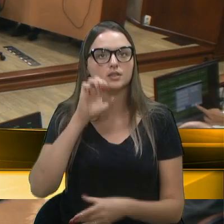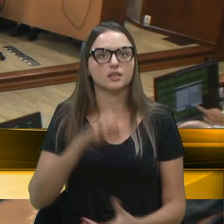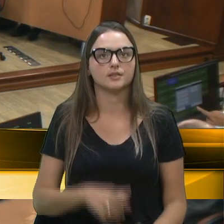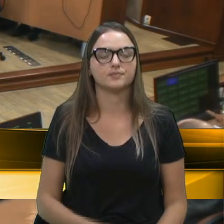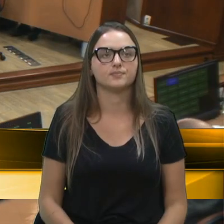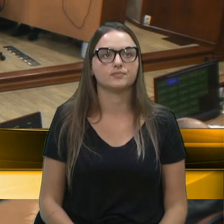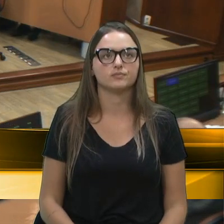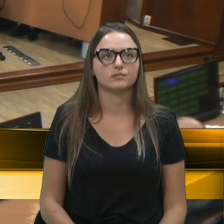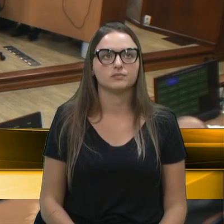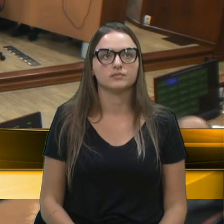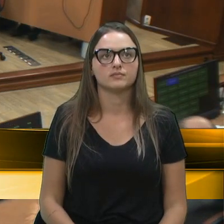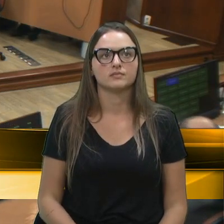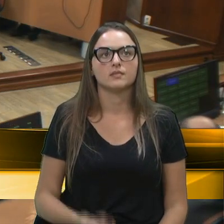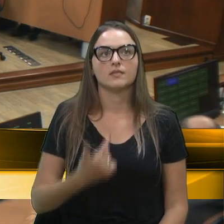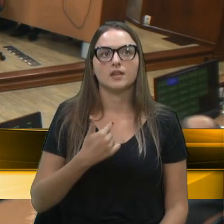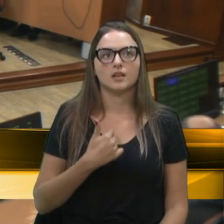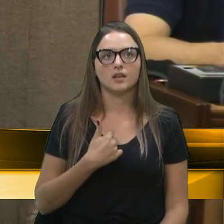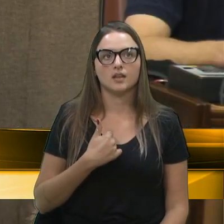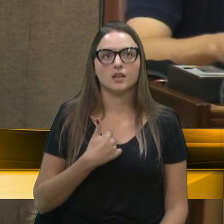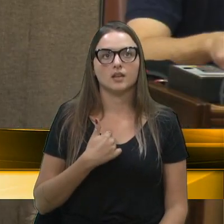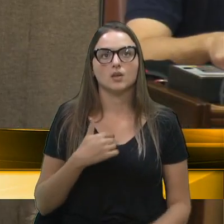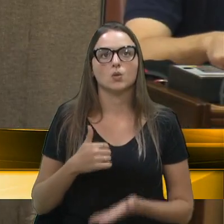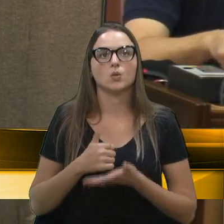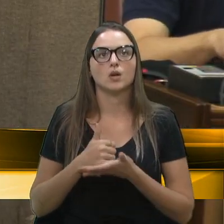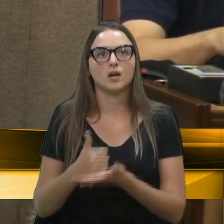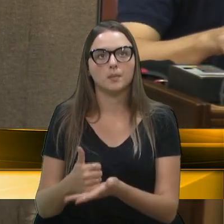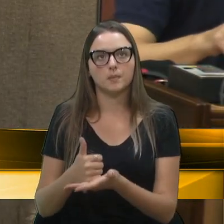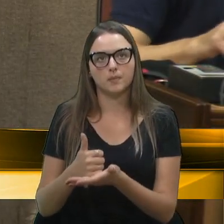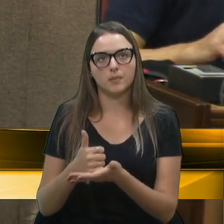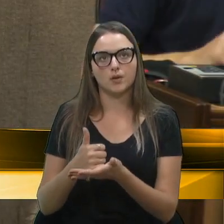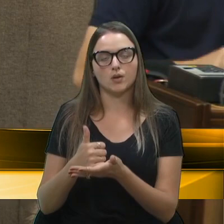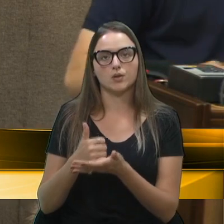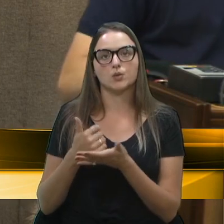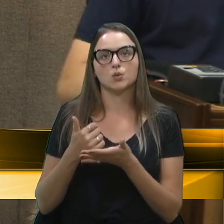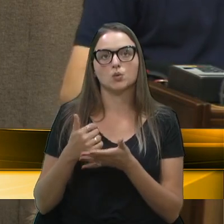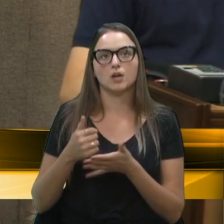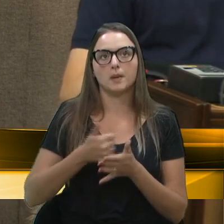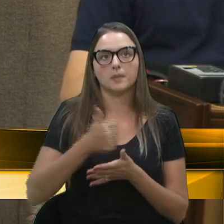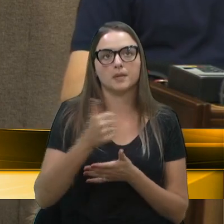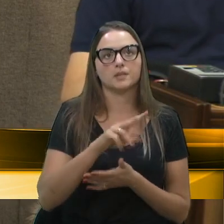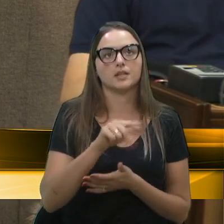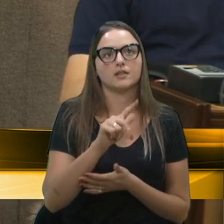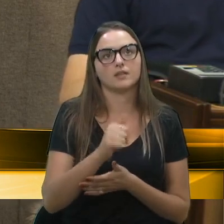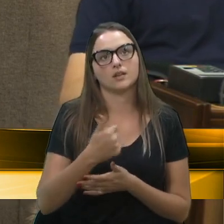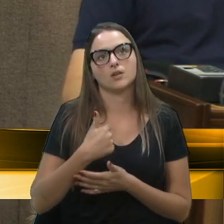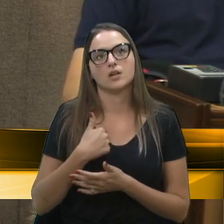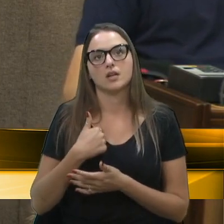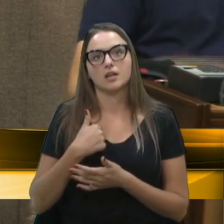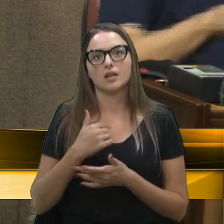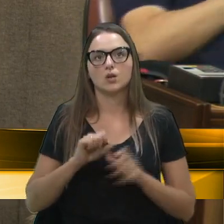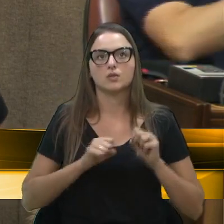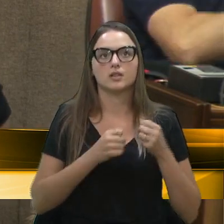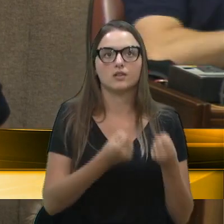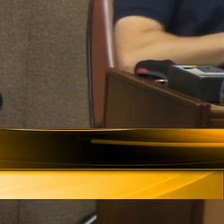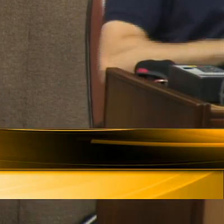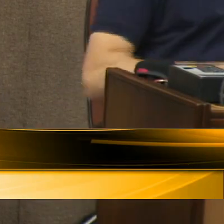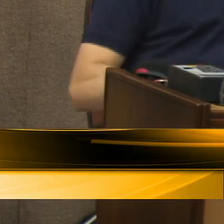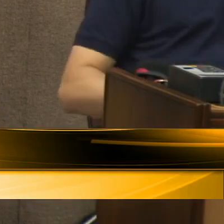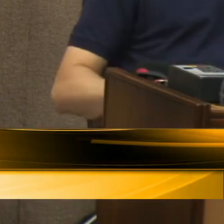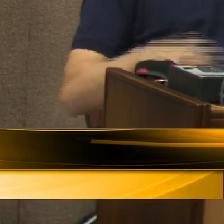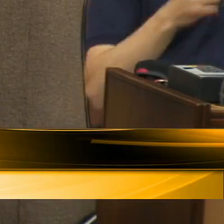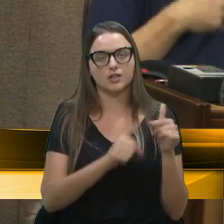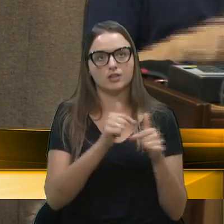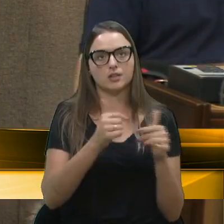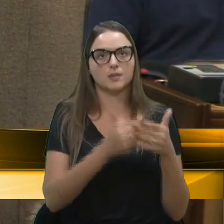Tanto quanto eu sou favorável ao incentivo do primeiro emprego, eu sou defensora do emprego para todos os caxienses,